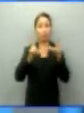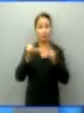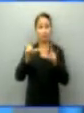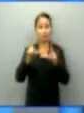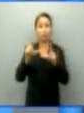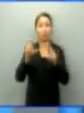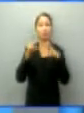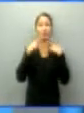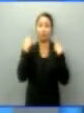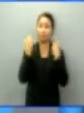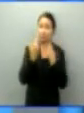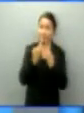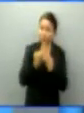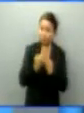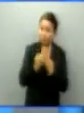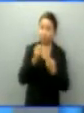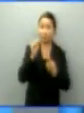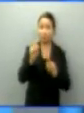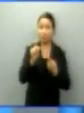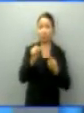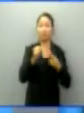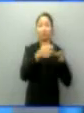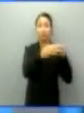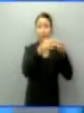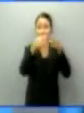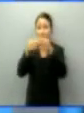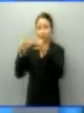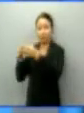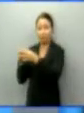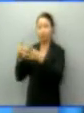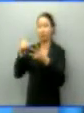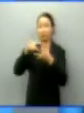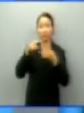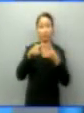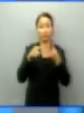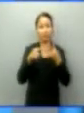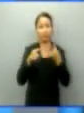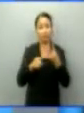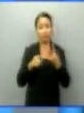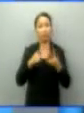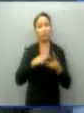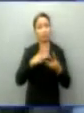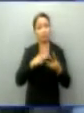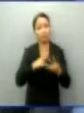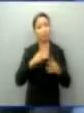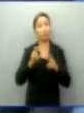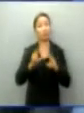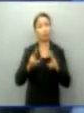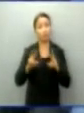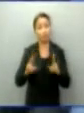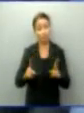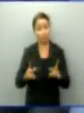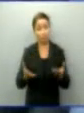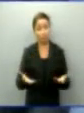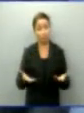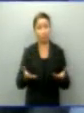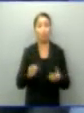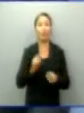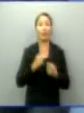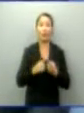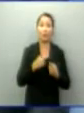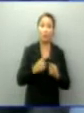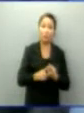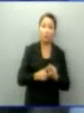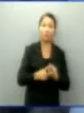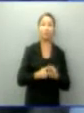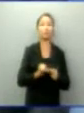assessorias dos quatro candidatos presentes às regras deste terceiro bloco, sofreram alteração. Desta forma, cada candidato poderá